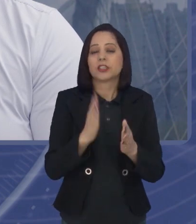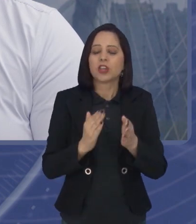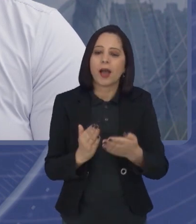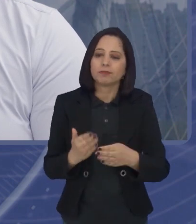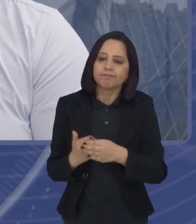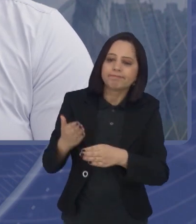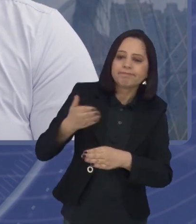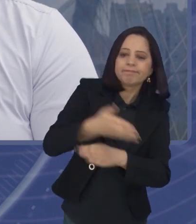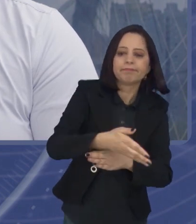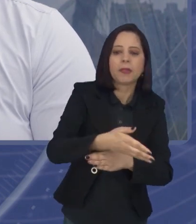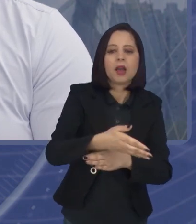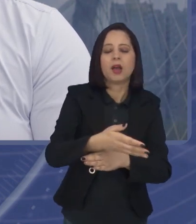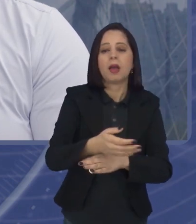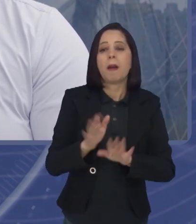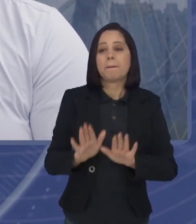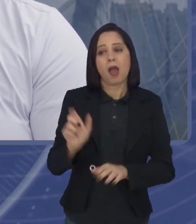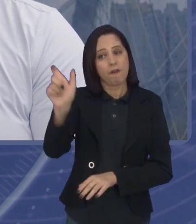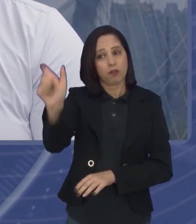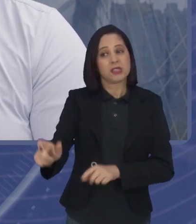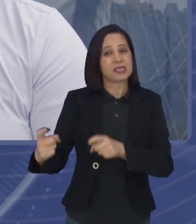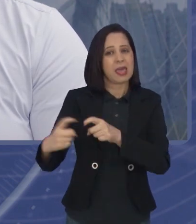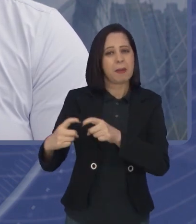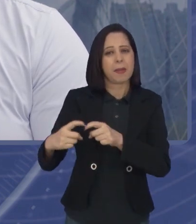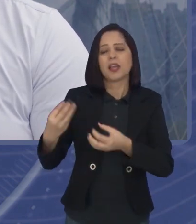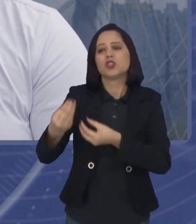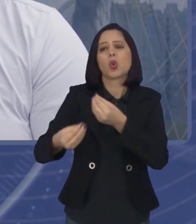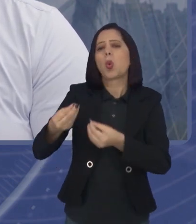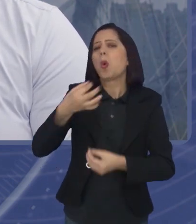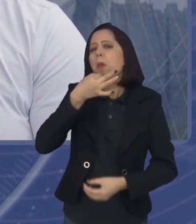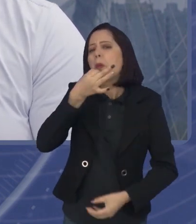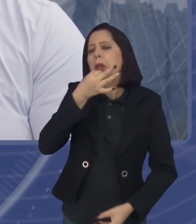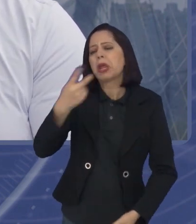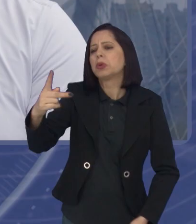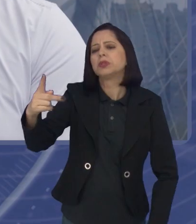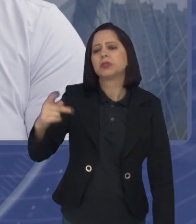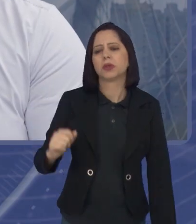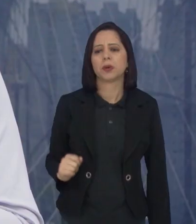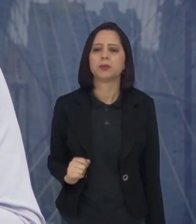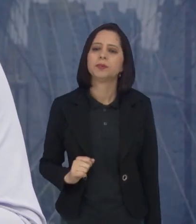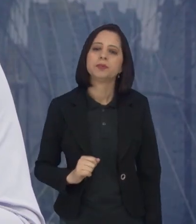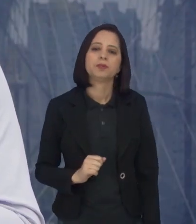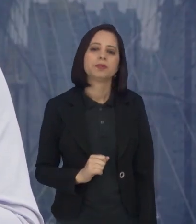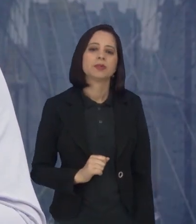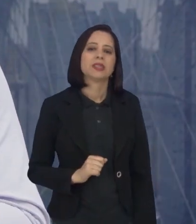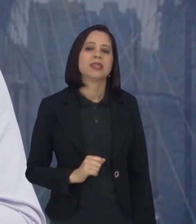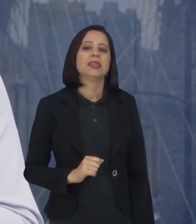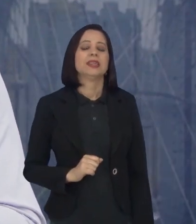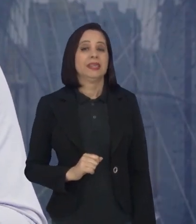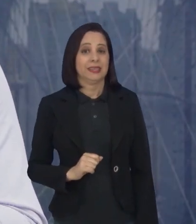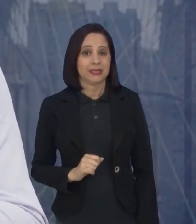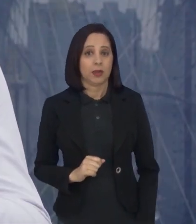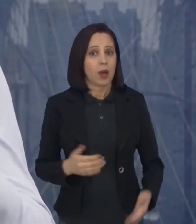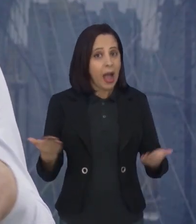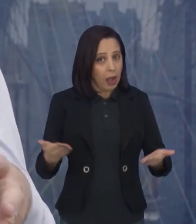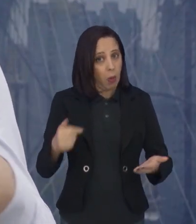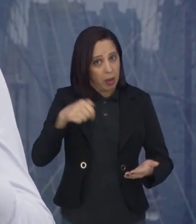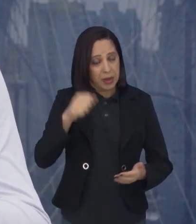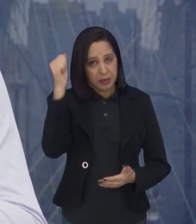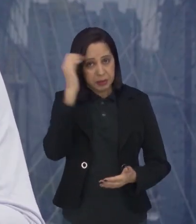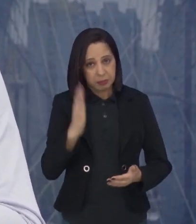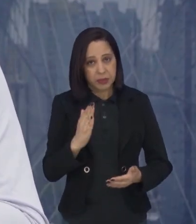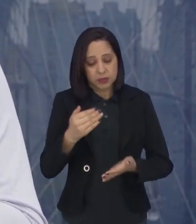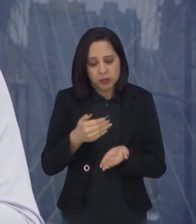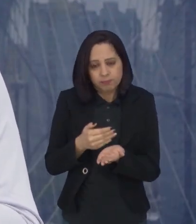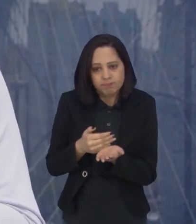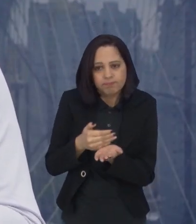avalia essa questão daqui para frente, aqui no país? Eu acho que esse pontapé inicial, essa conversa, esse bate